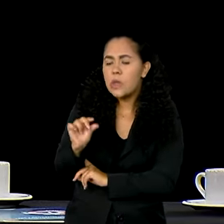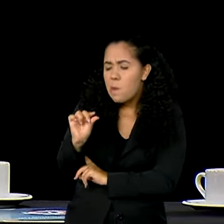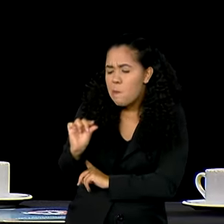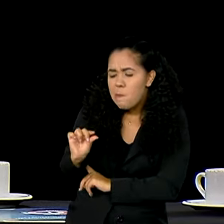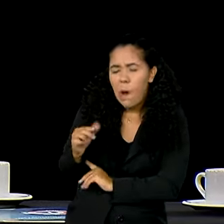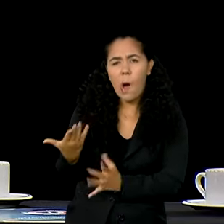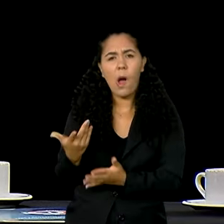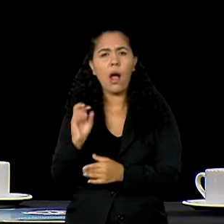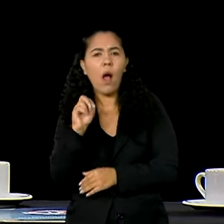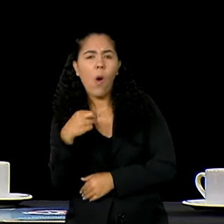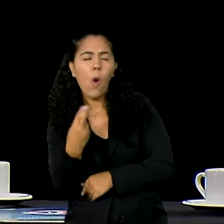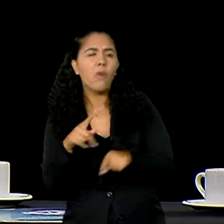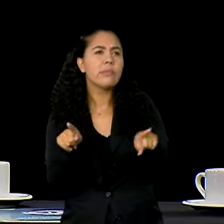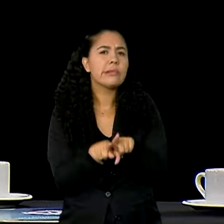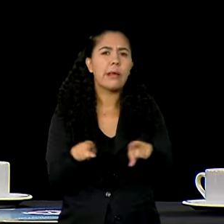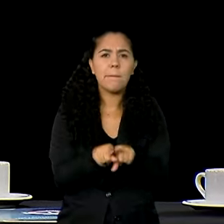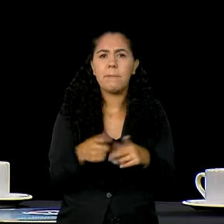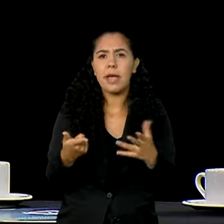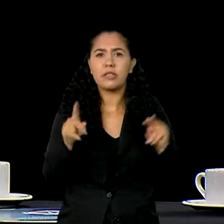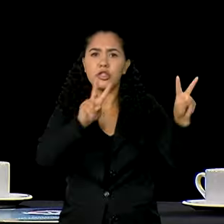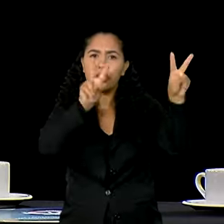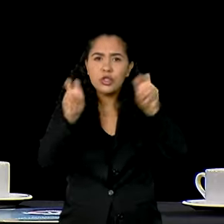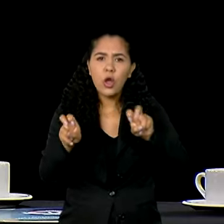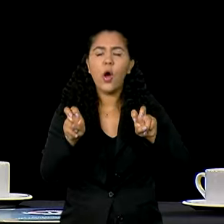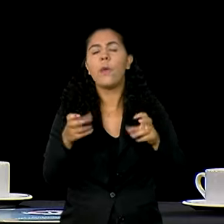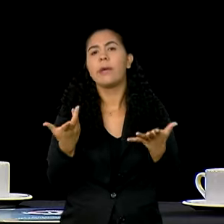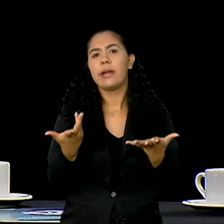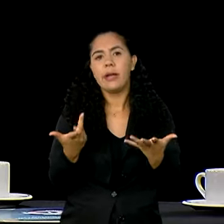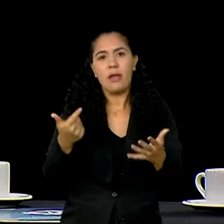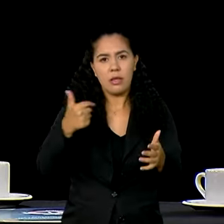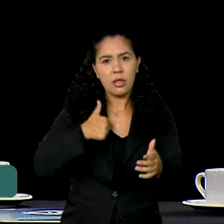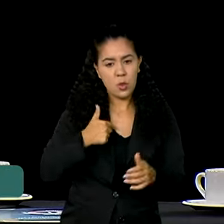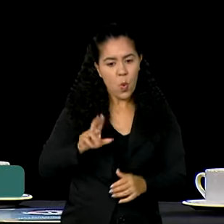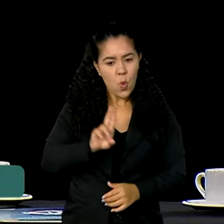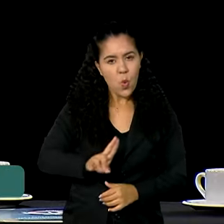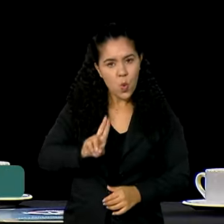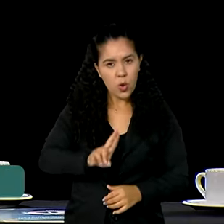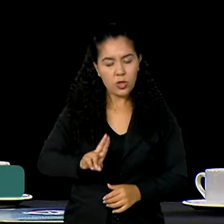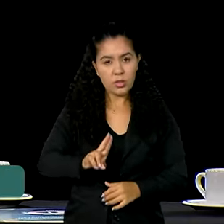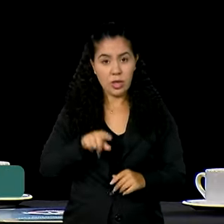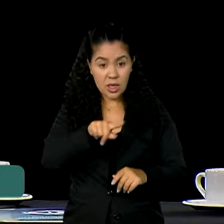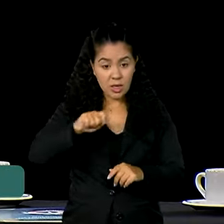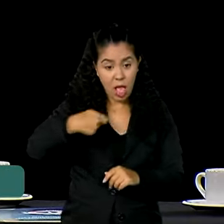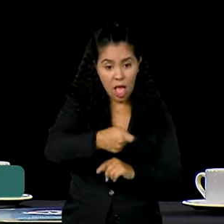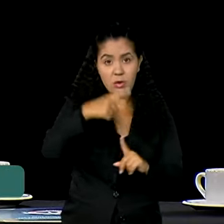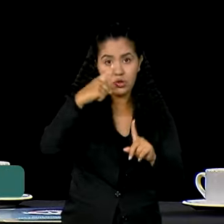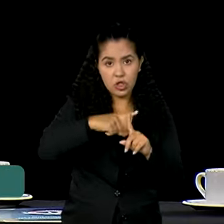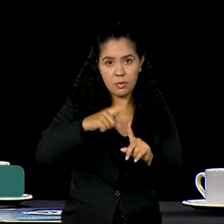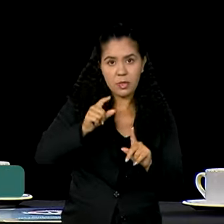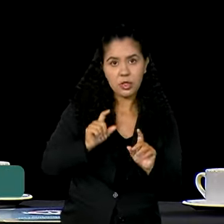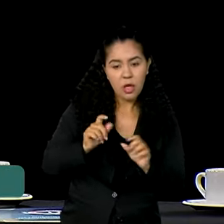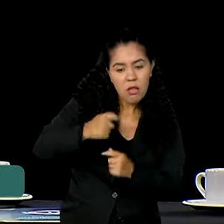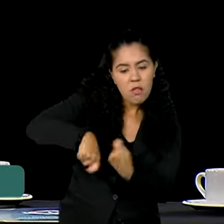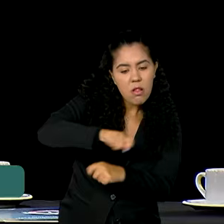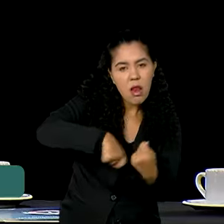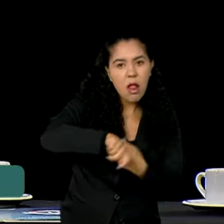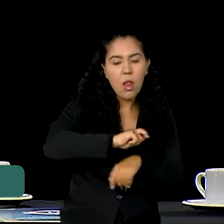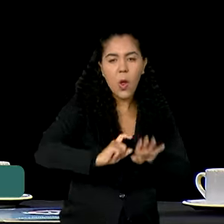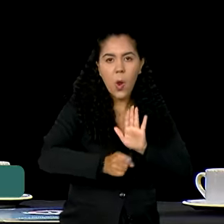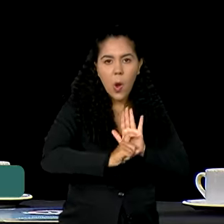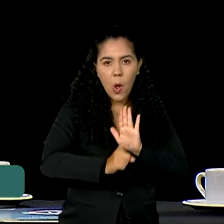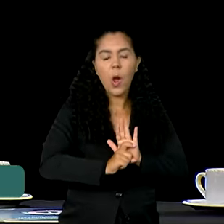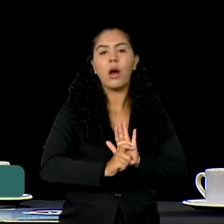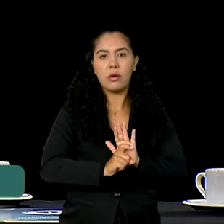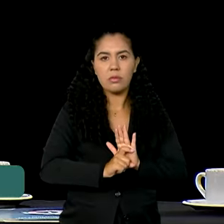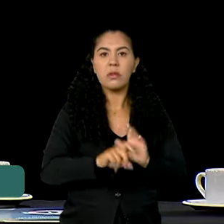ou mesmo o porte, que pode eventualmente ser considerado um tráfico, pode merecer um